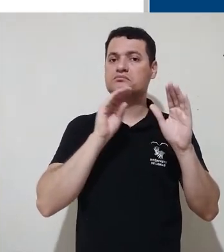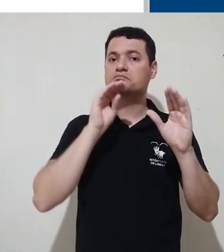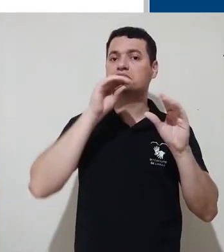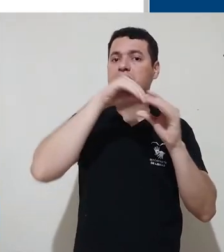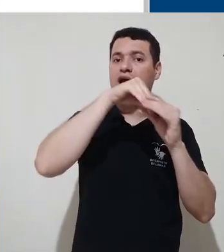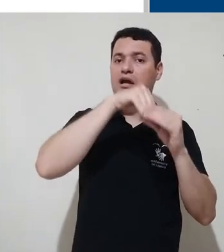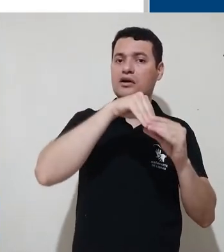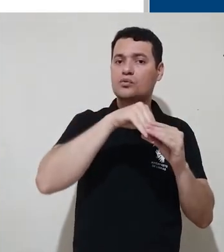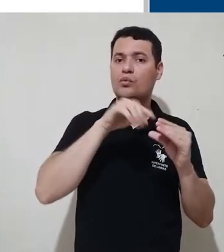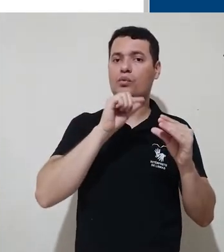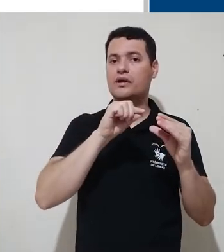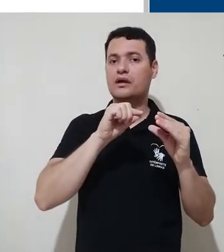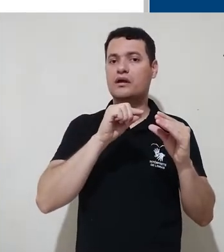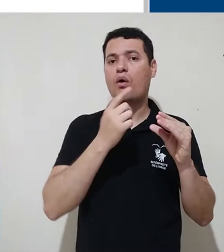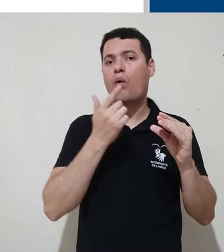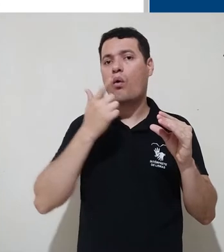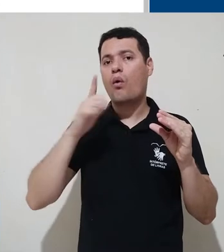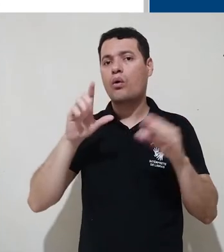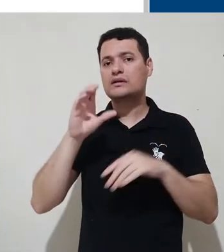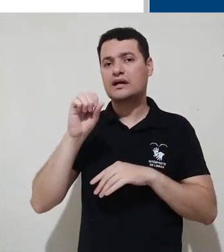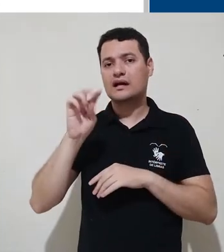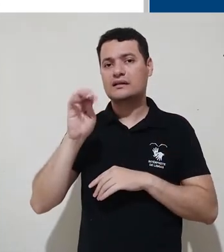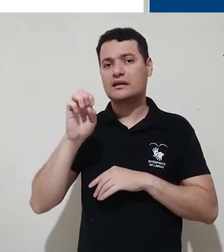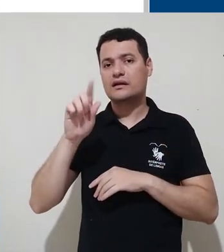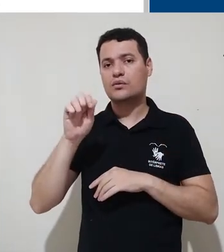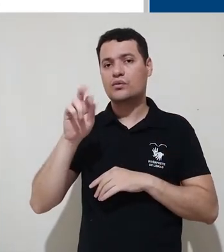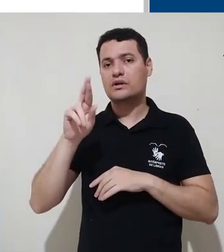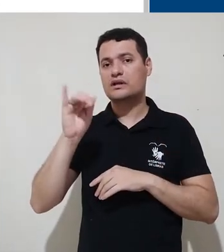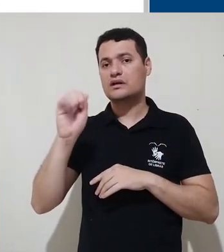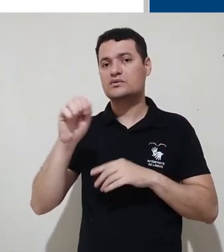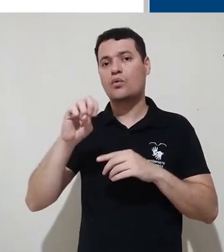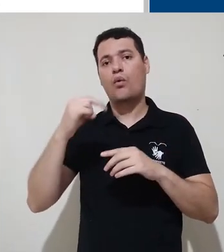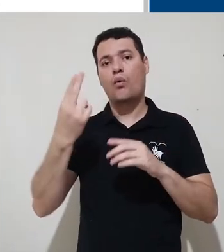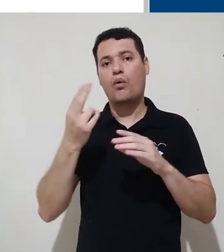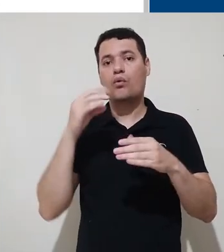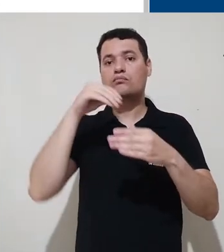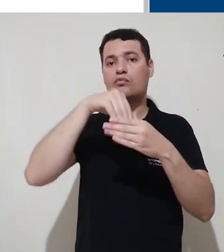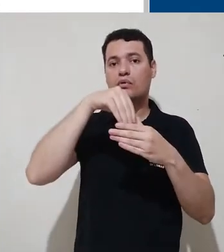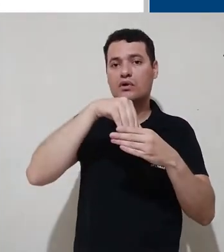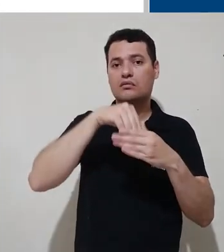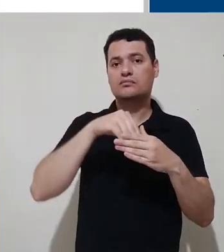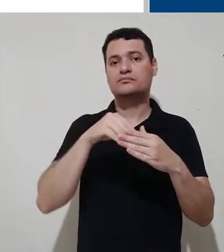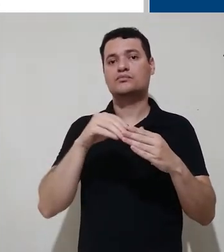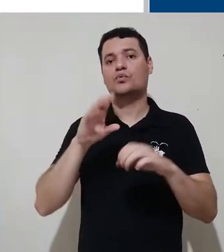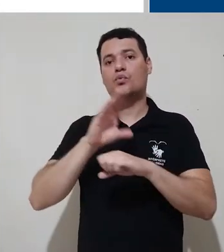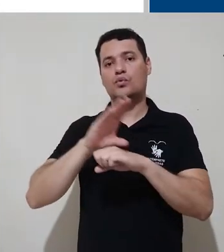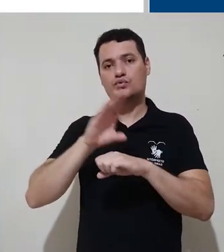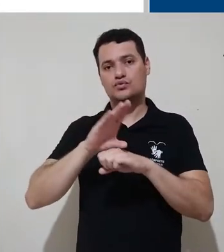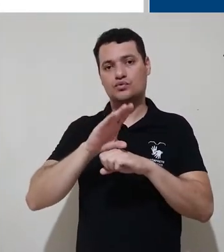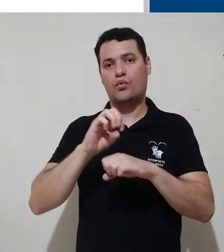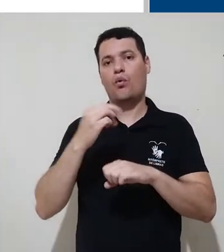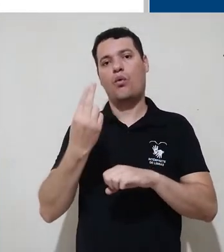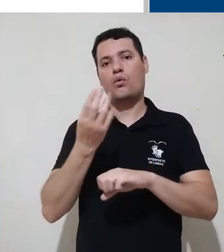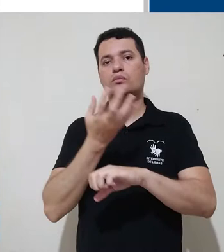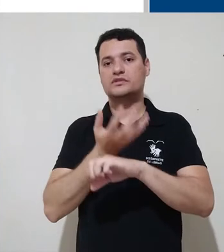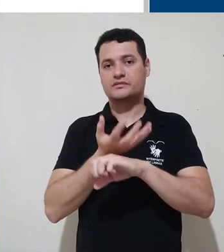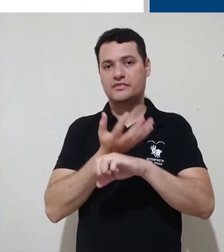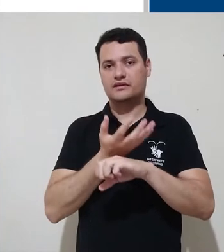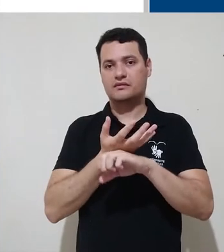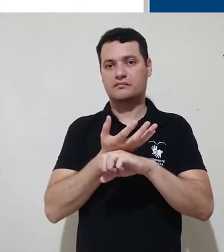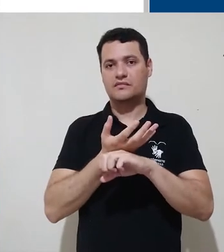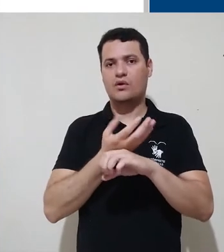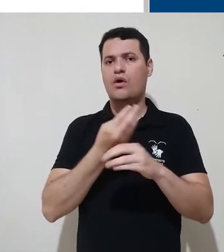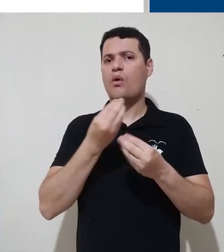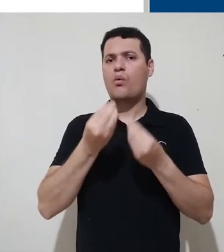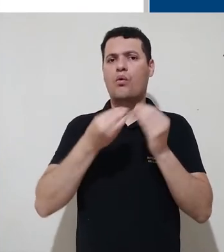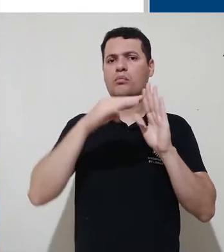outras categorias ou os cursos do Moodle, que nós comumente chamamos de disciplina. Como